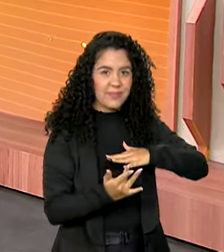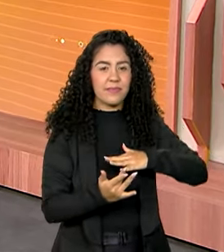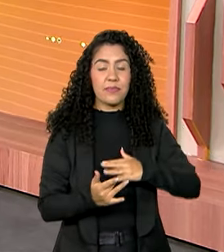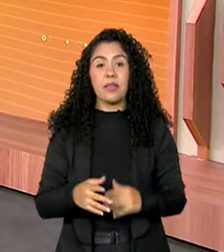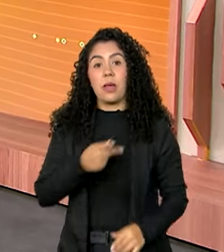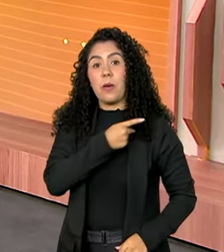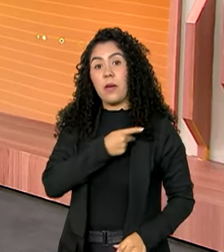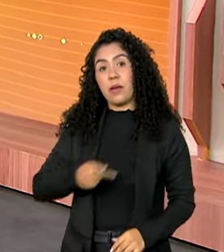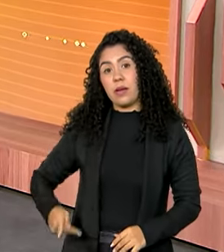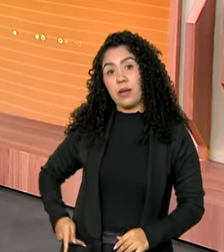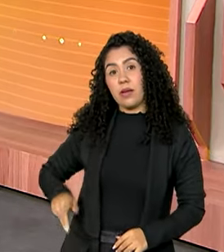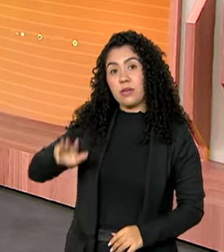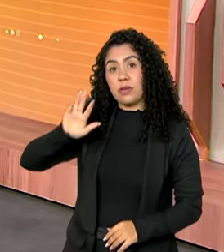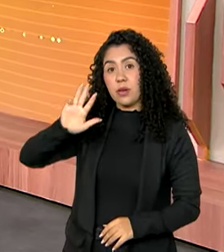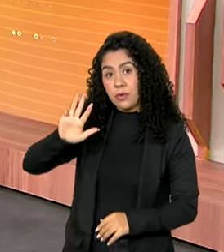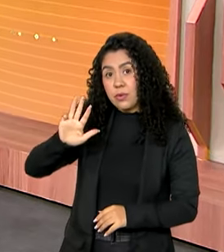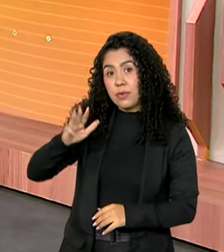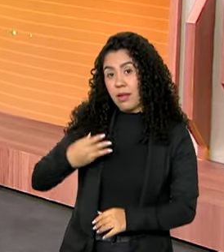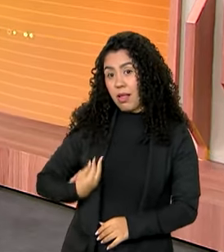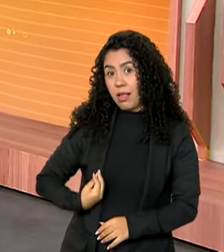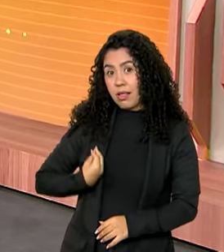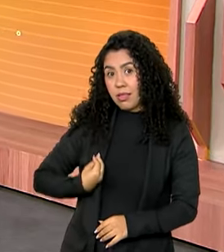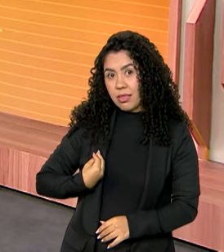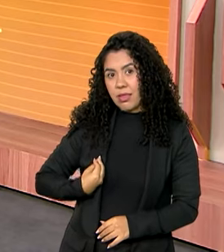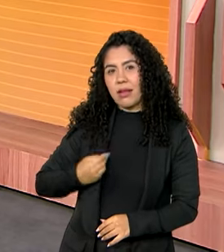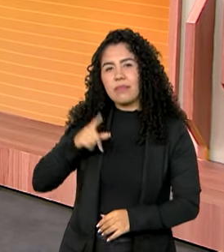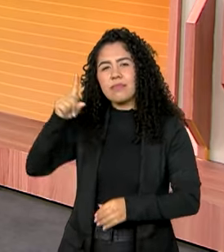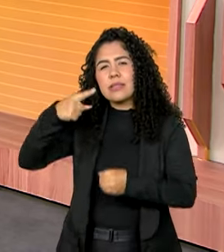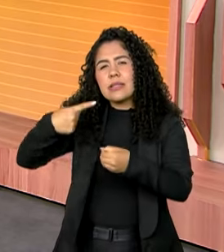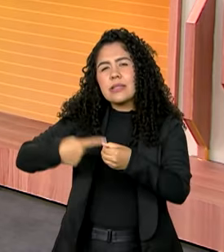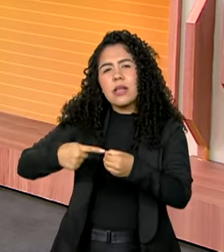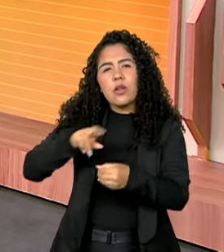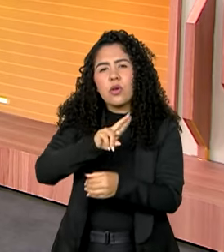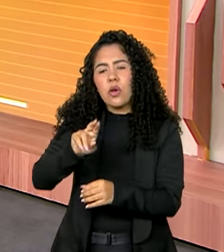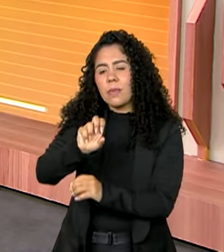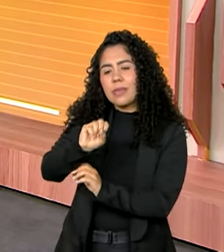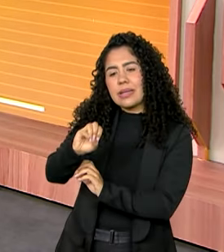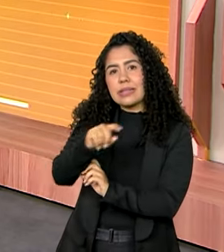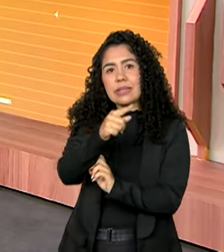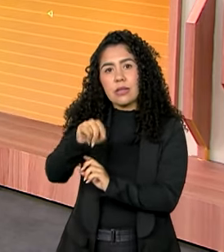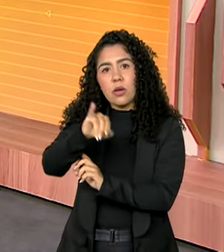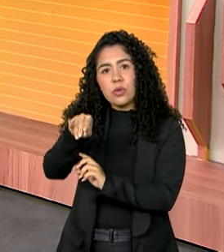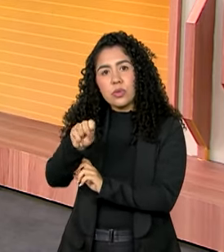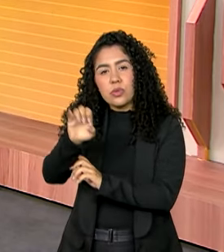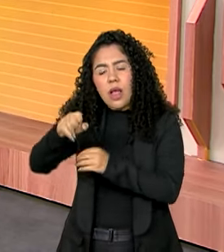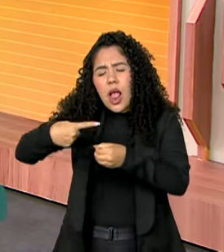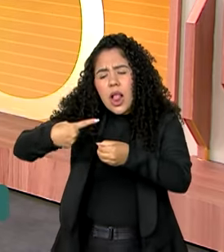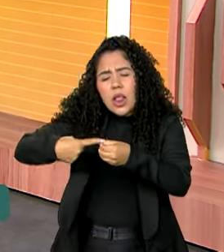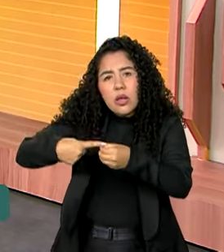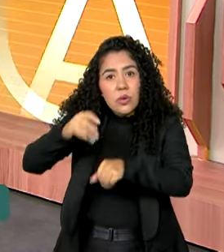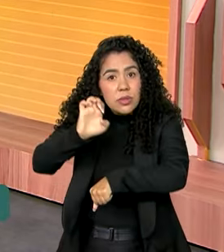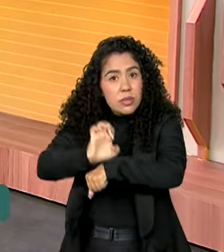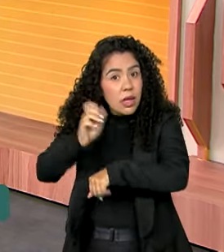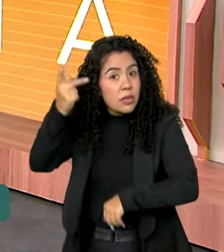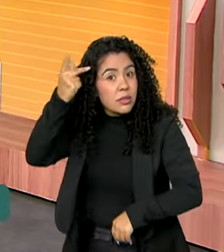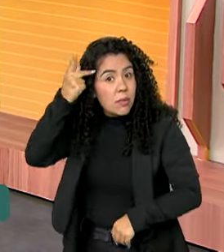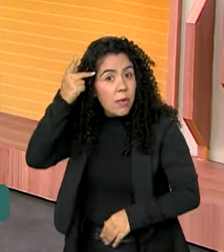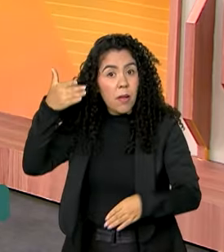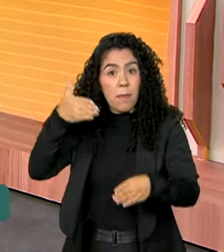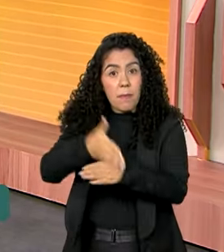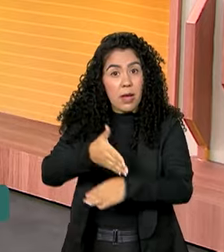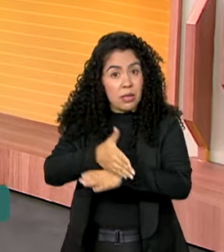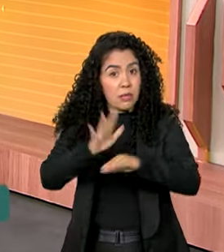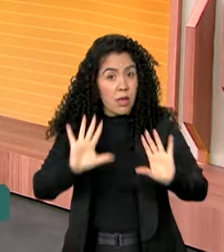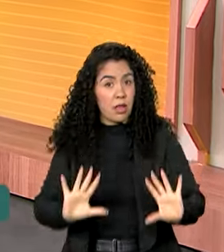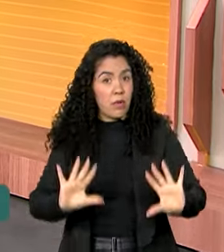O presidente Lula chega daqui a pouco a São José dos Campos, no interior de São Paulo, para participar da cerimônia de anúncio